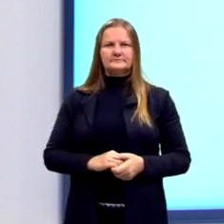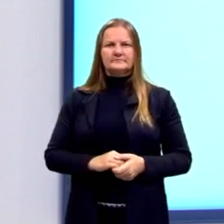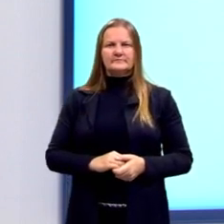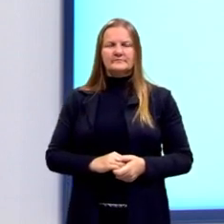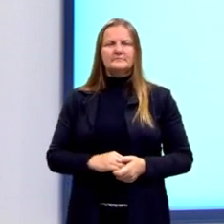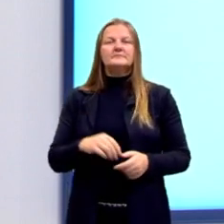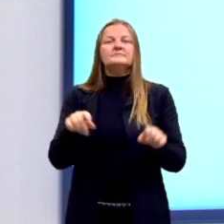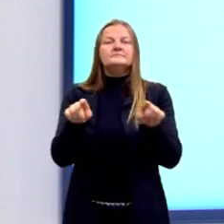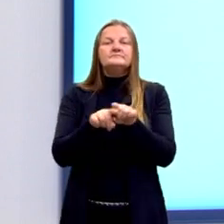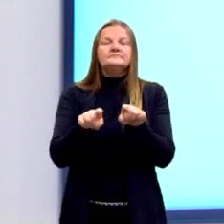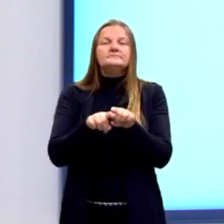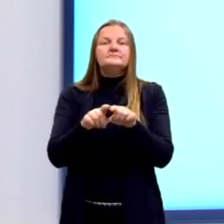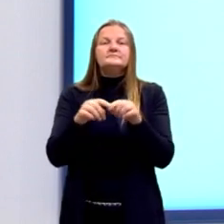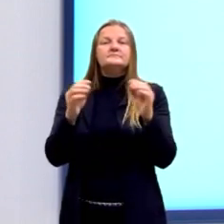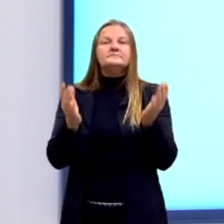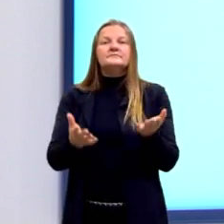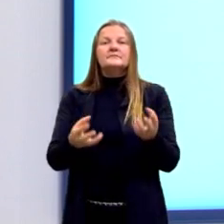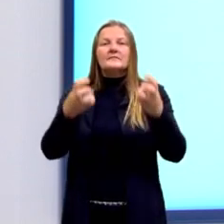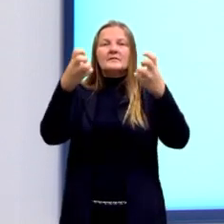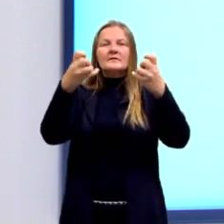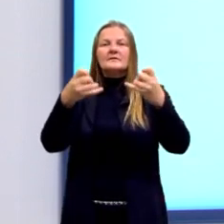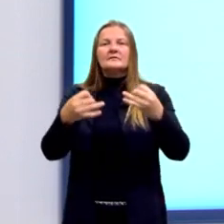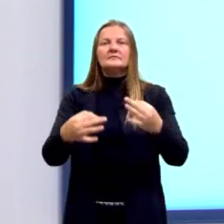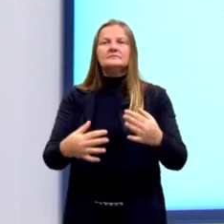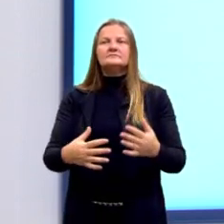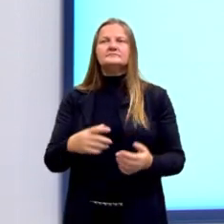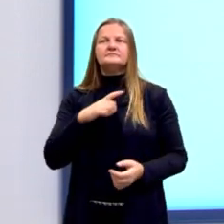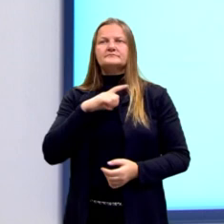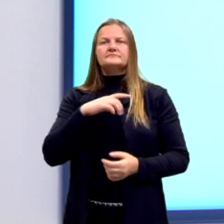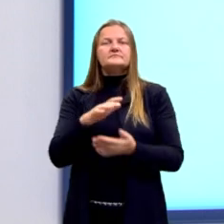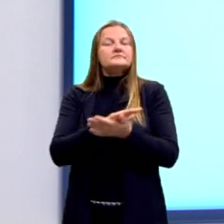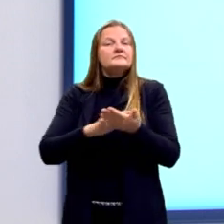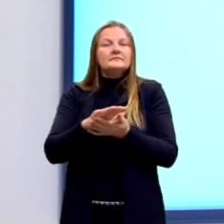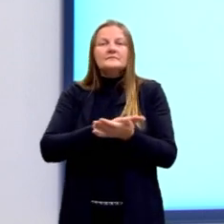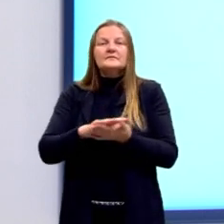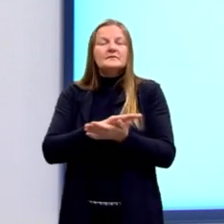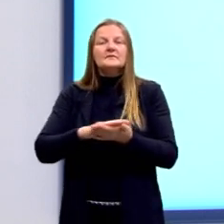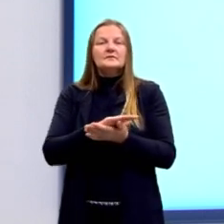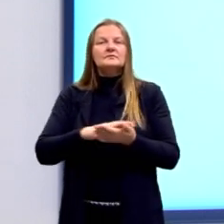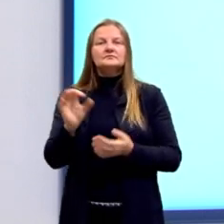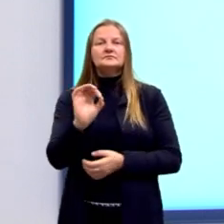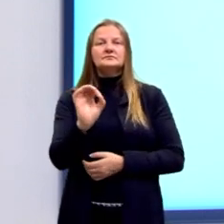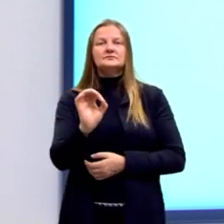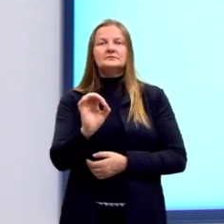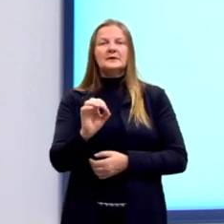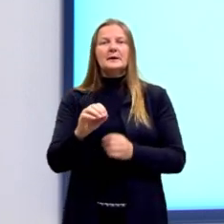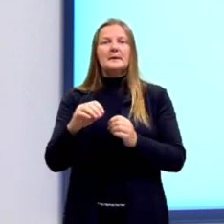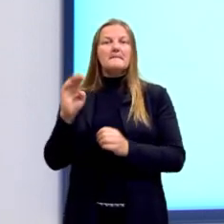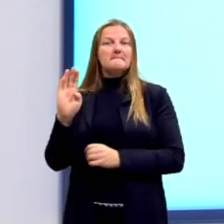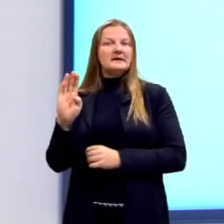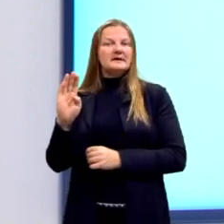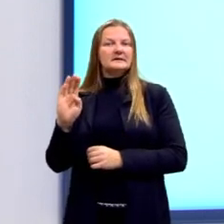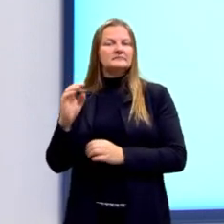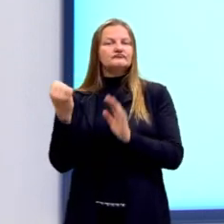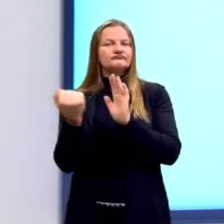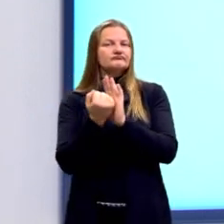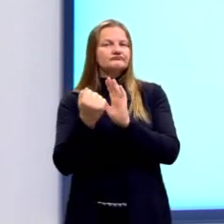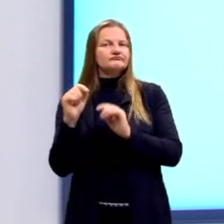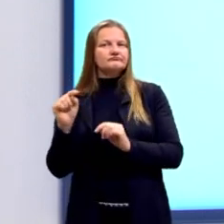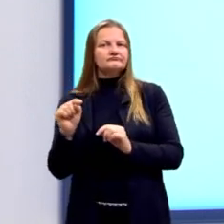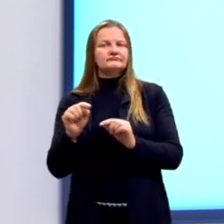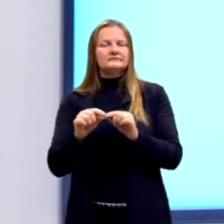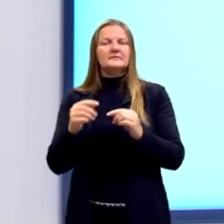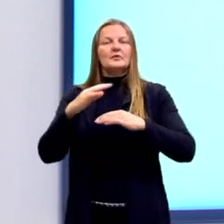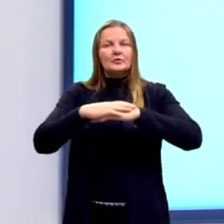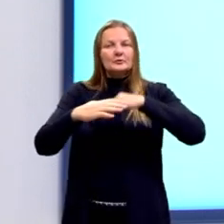Aqui, então, agora, eu chamei este outro segmento, que não tinha recebido um nomezinho, eu chamei ele de B, tá? E nós vamos